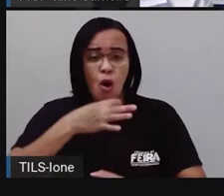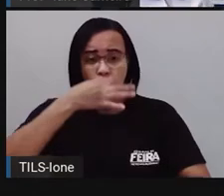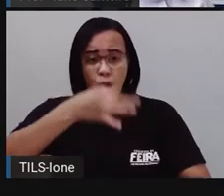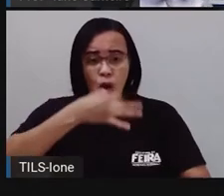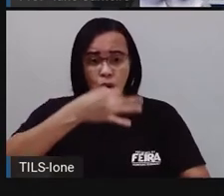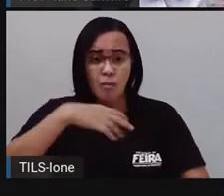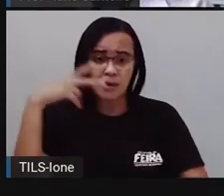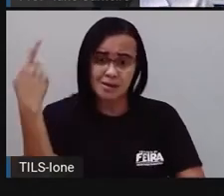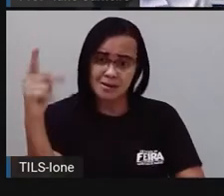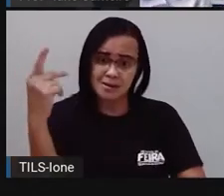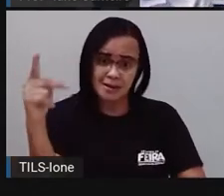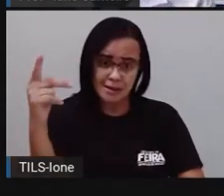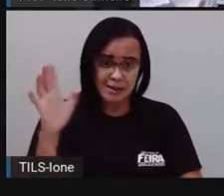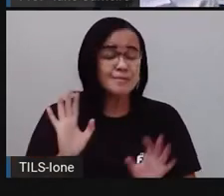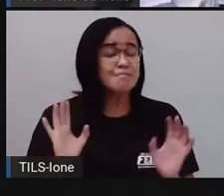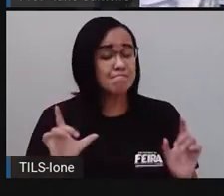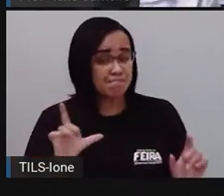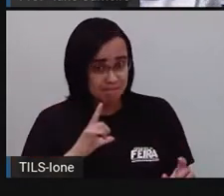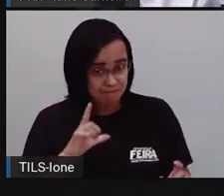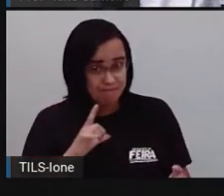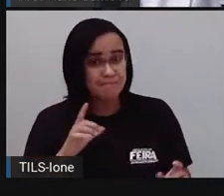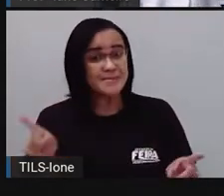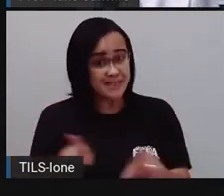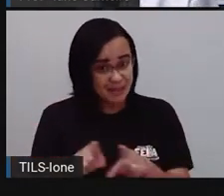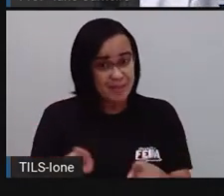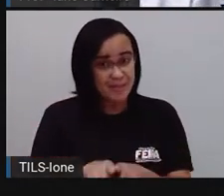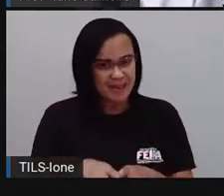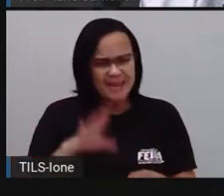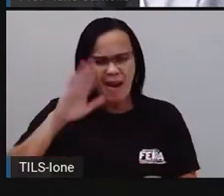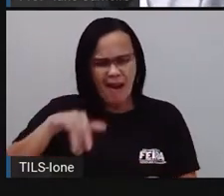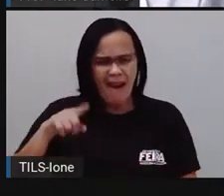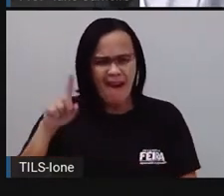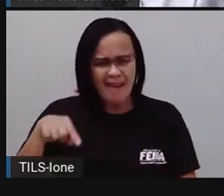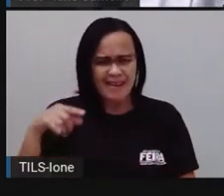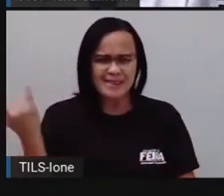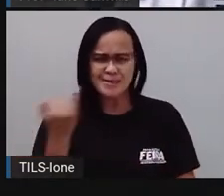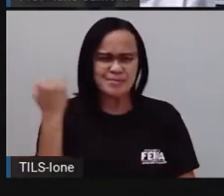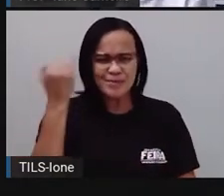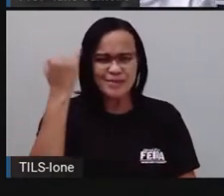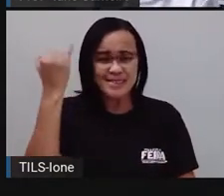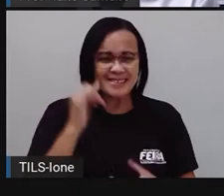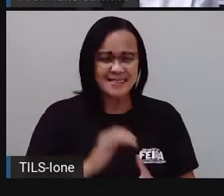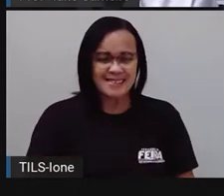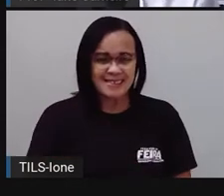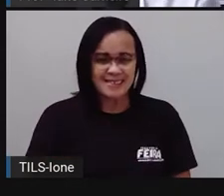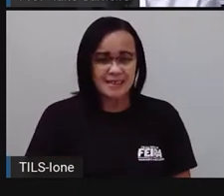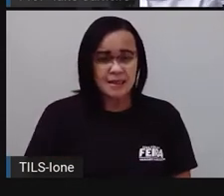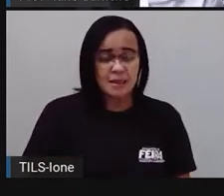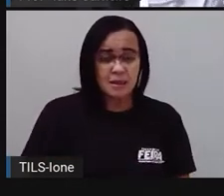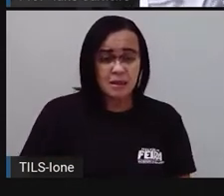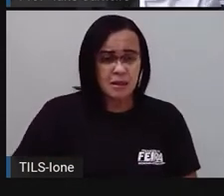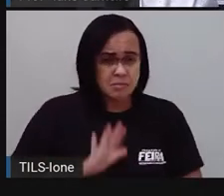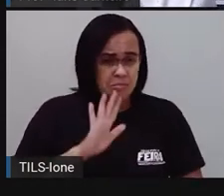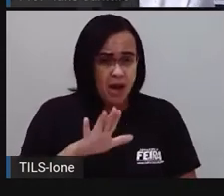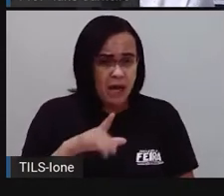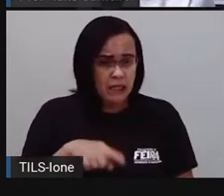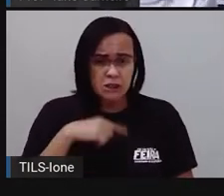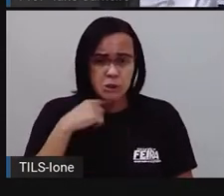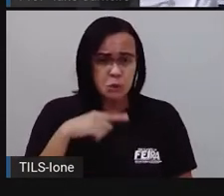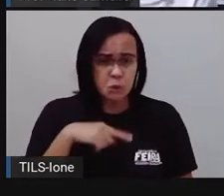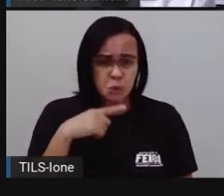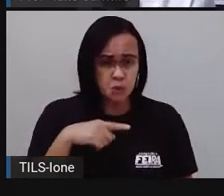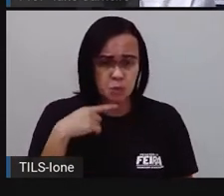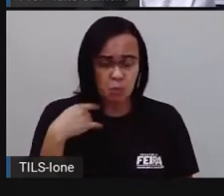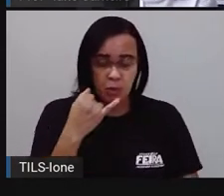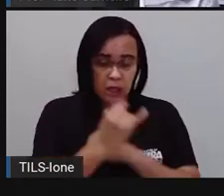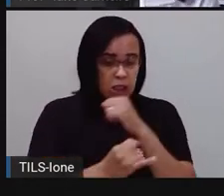aqui, o é você achou, né? Então, é bem interessante. E aí, se você não tiver acesso à internet, você pode pesquisar,